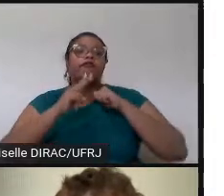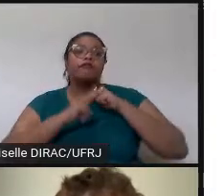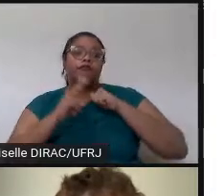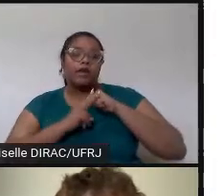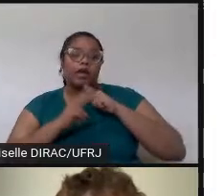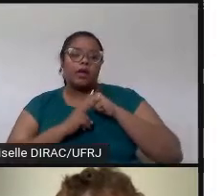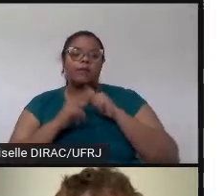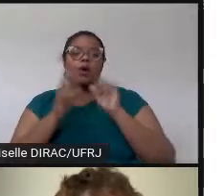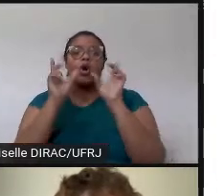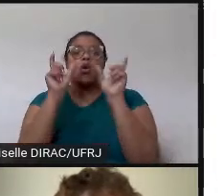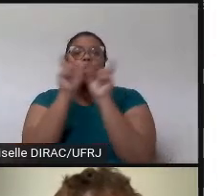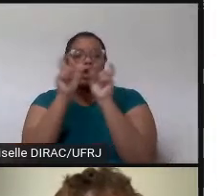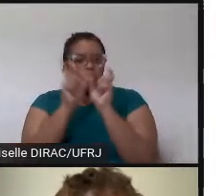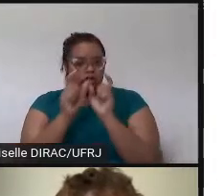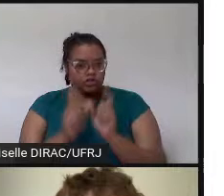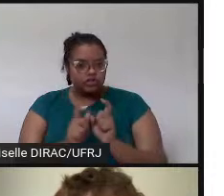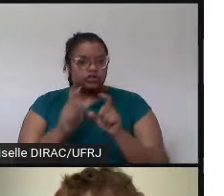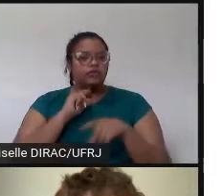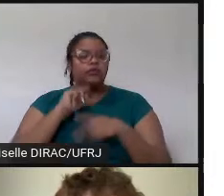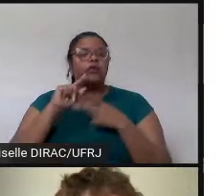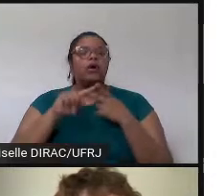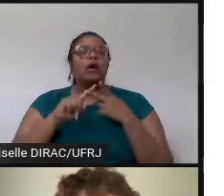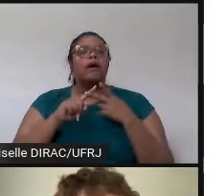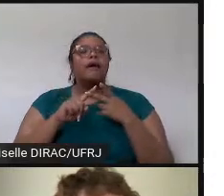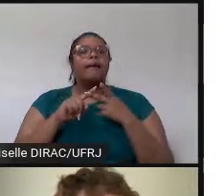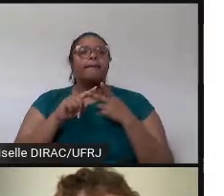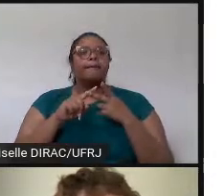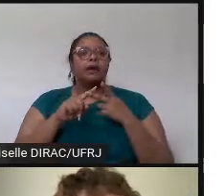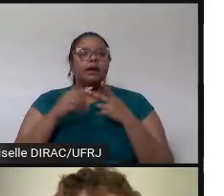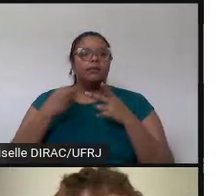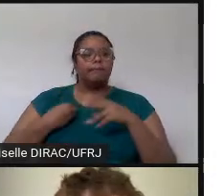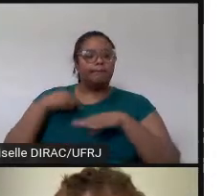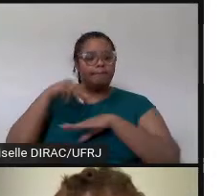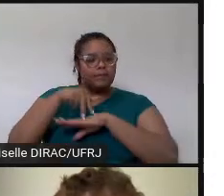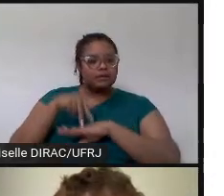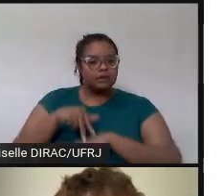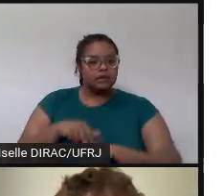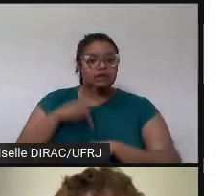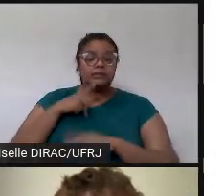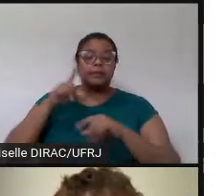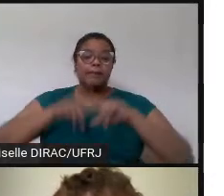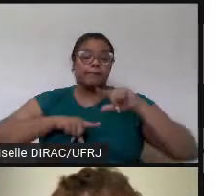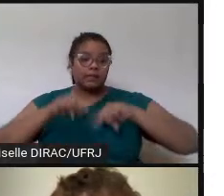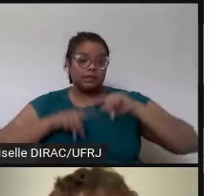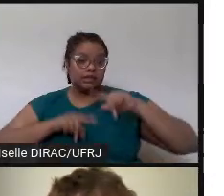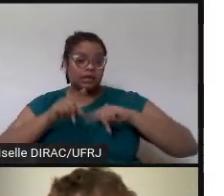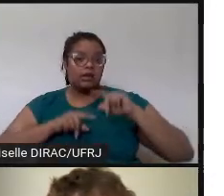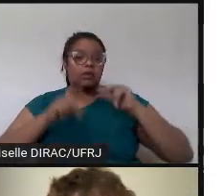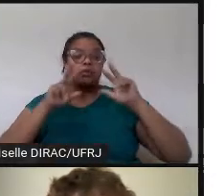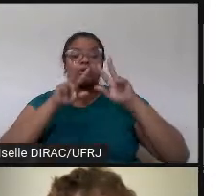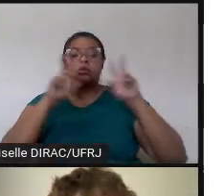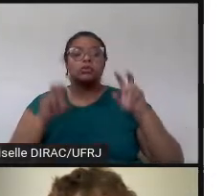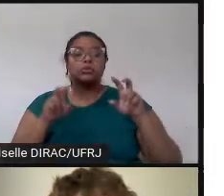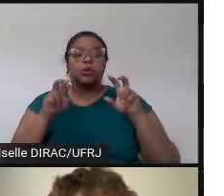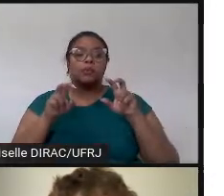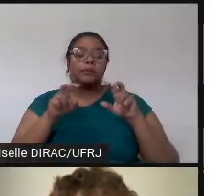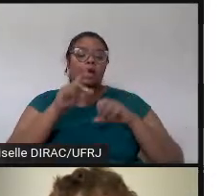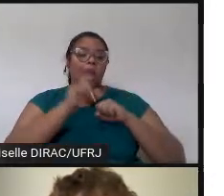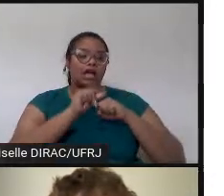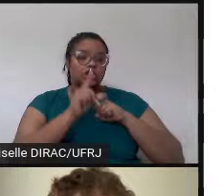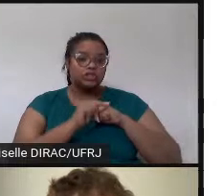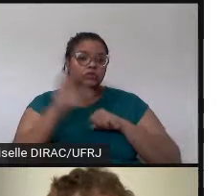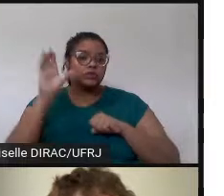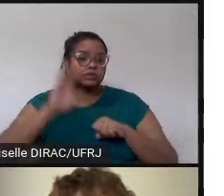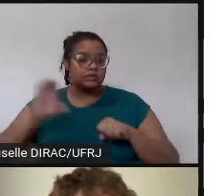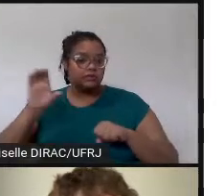conectivos, vocabulário relativo às áreas dos participantes. E o material, foram artigos científicos escolhidos de acordo